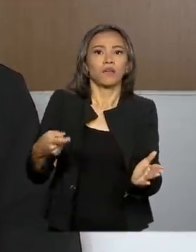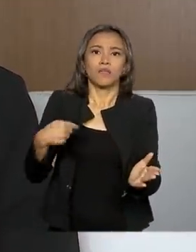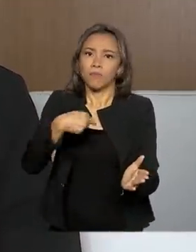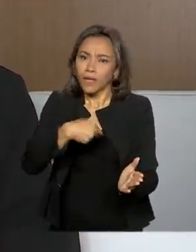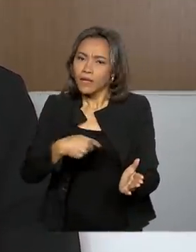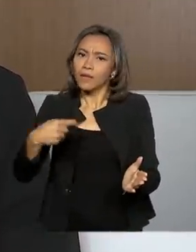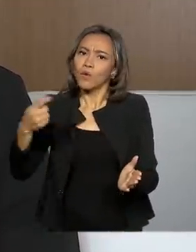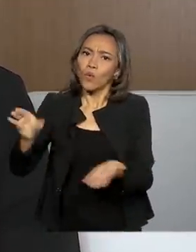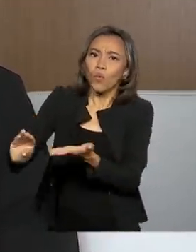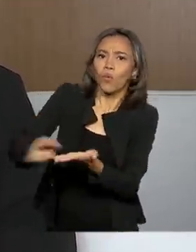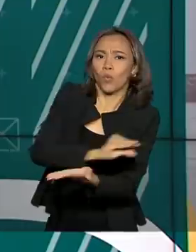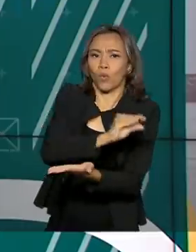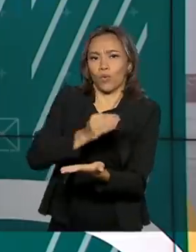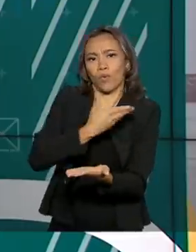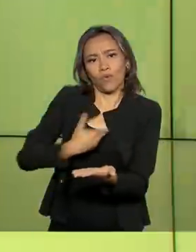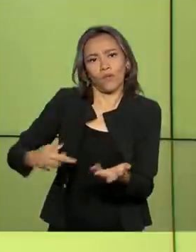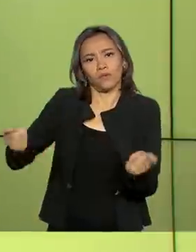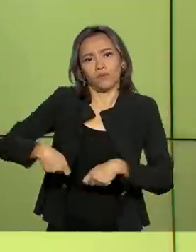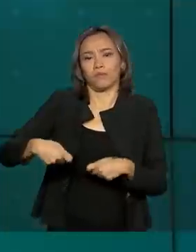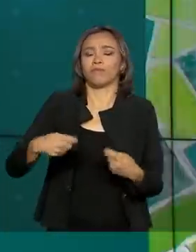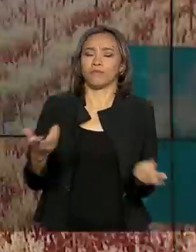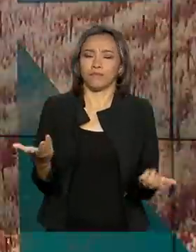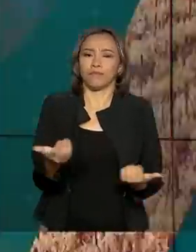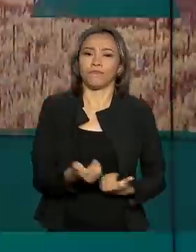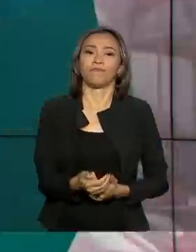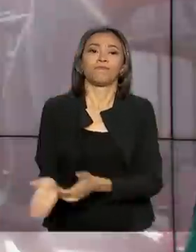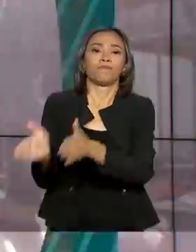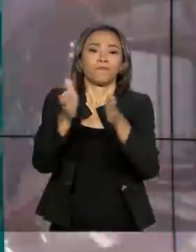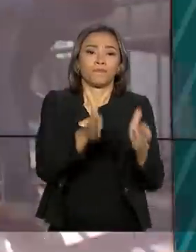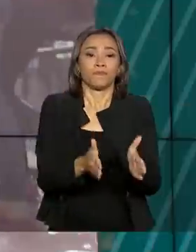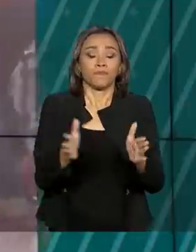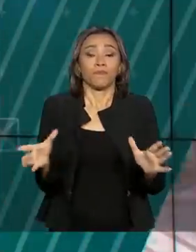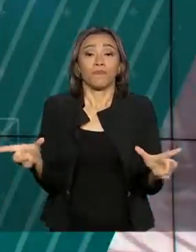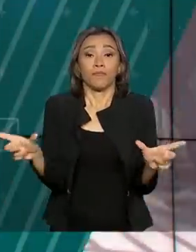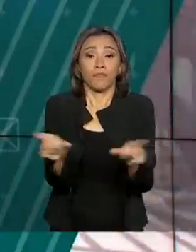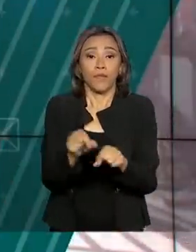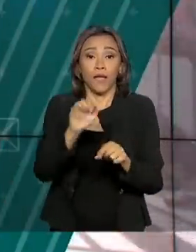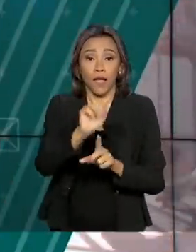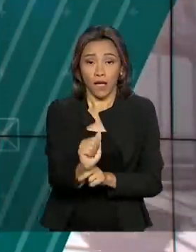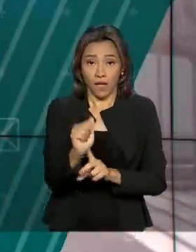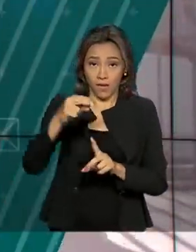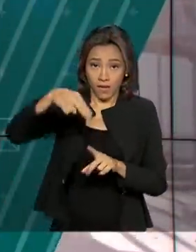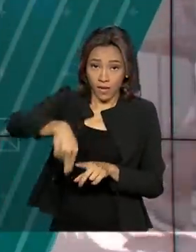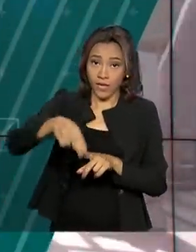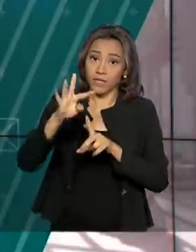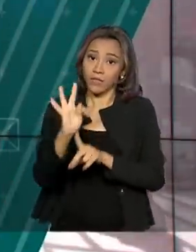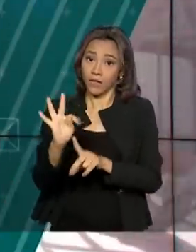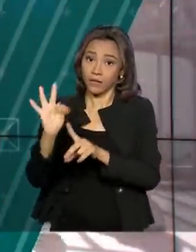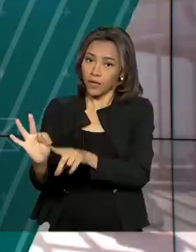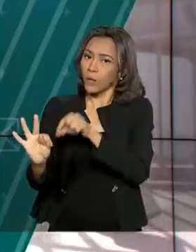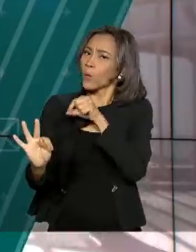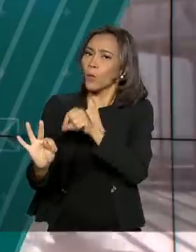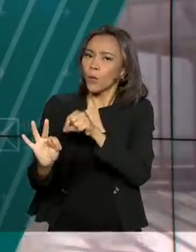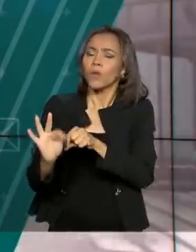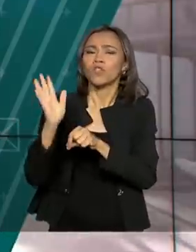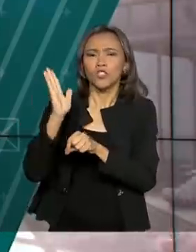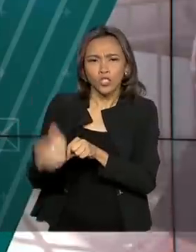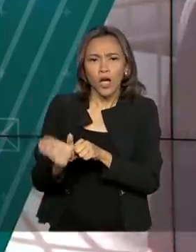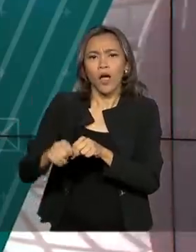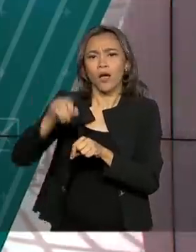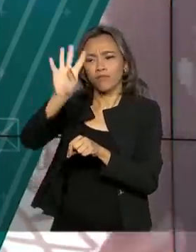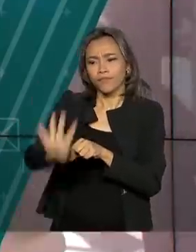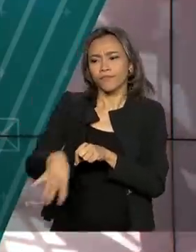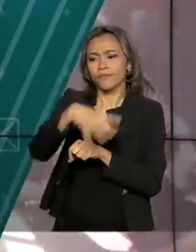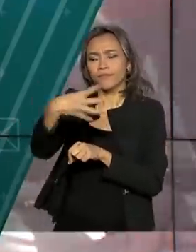patrocinados pelo governo. A Agência Nacional de Transportes Terrestres, a NTT, atualizou a